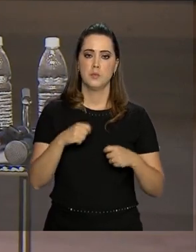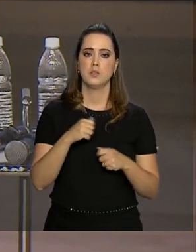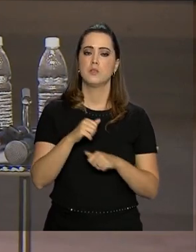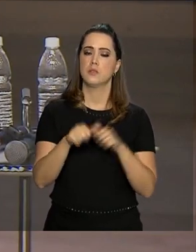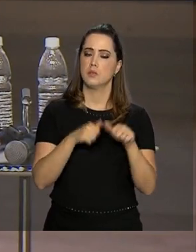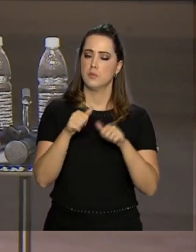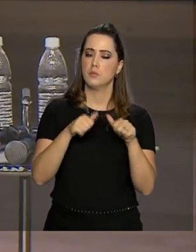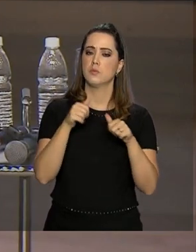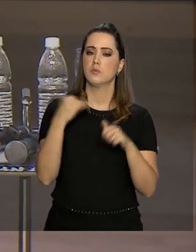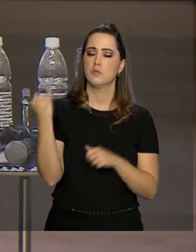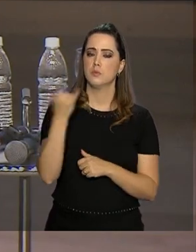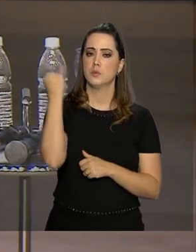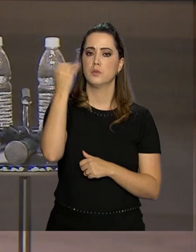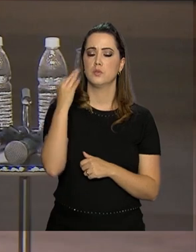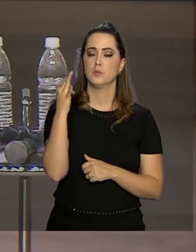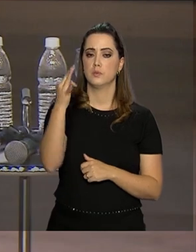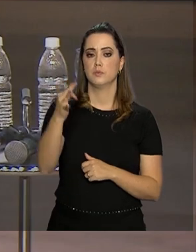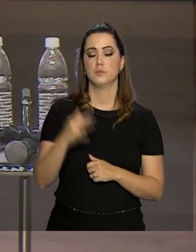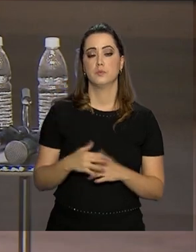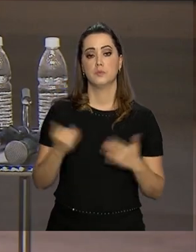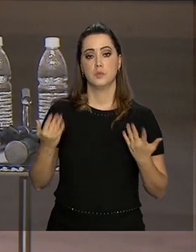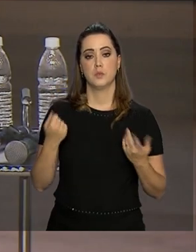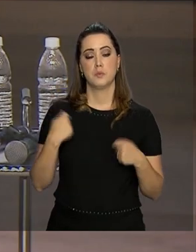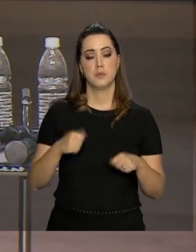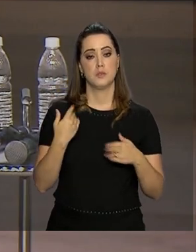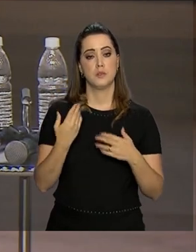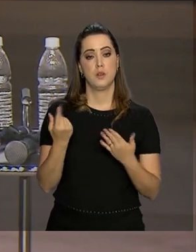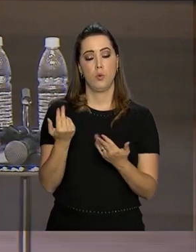referência para os próximos programas. Vamos